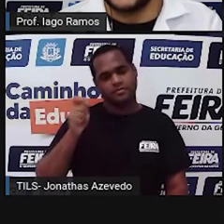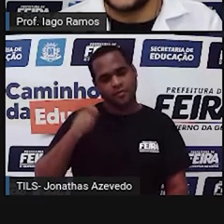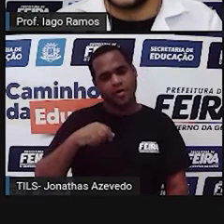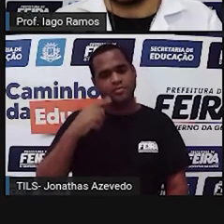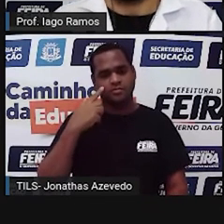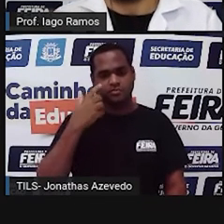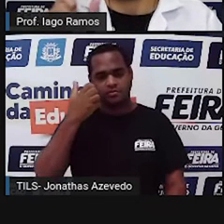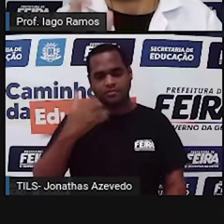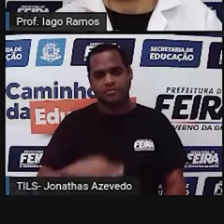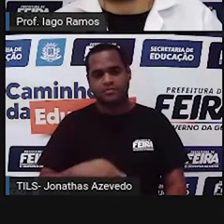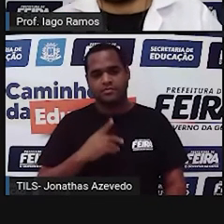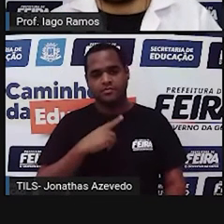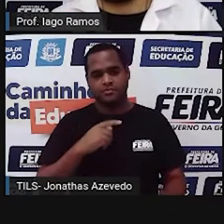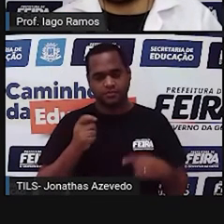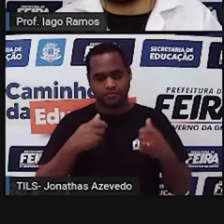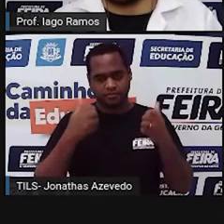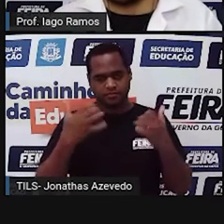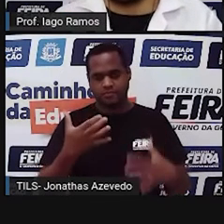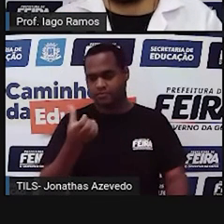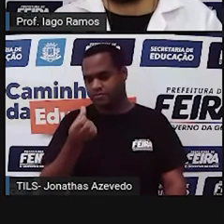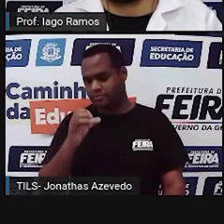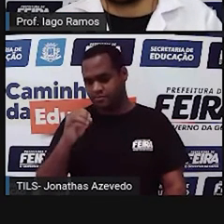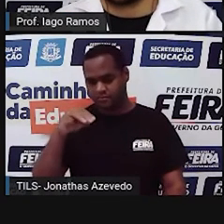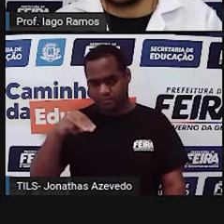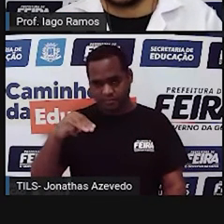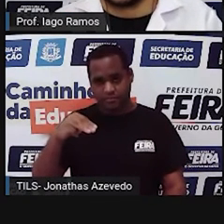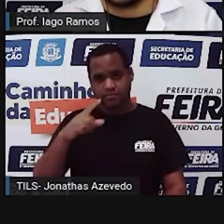comprimento que está sendo 6 centímetros